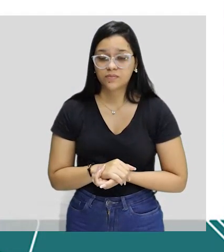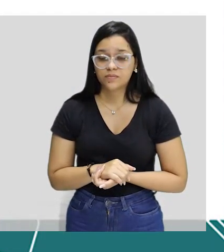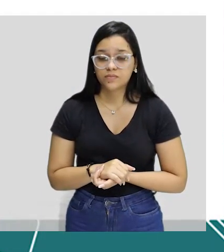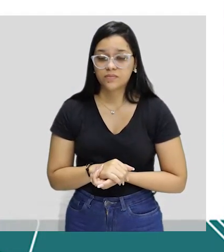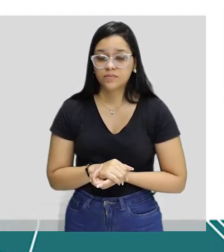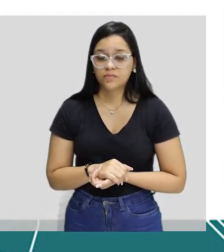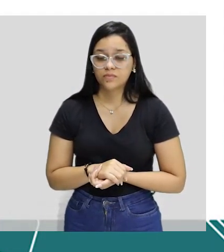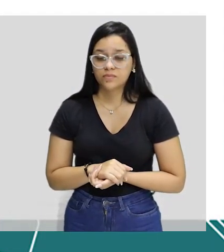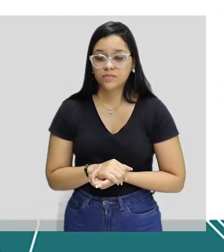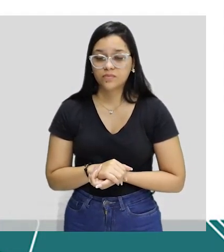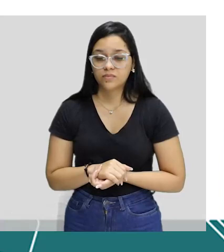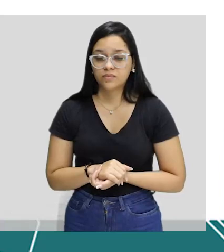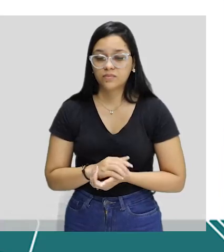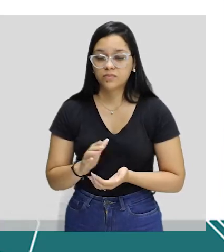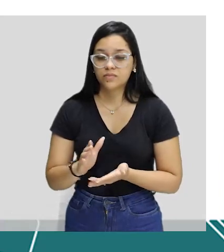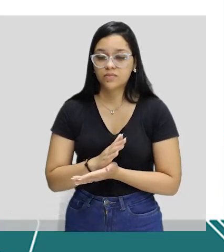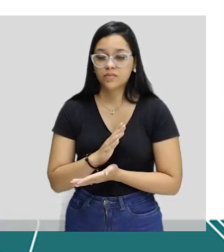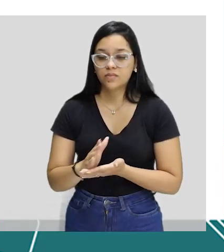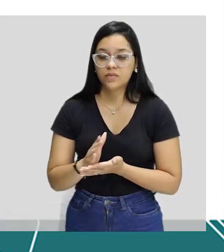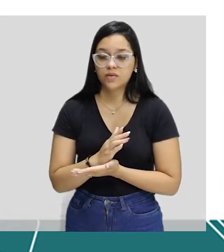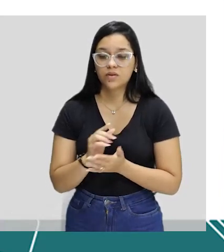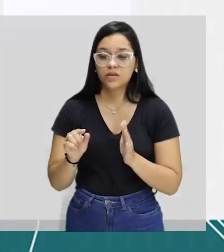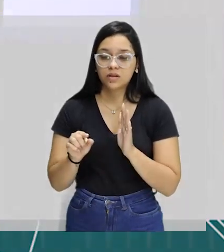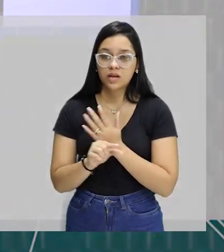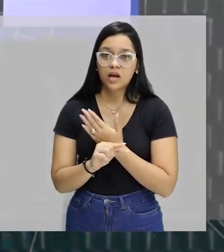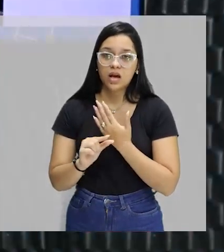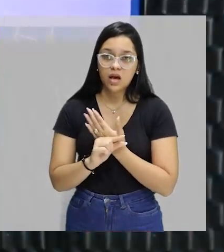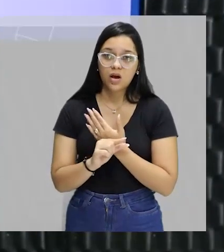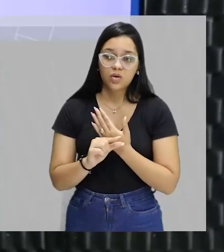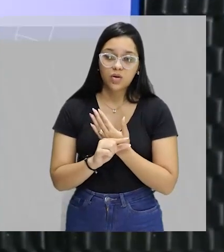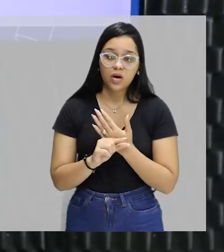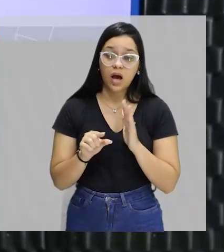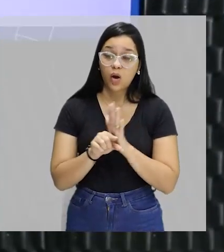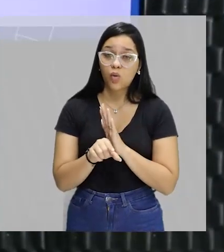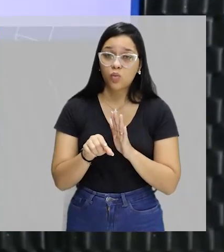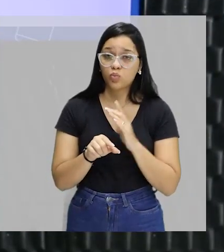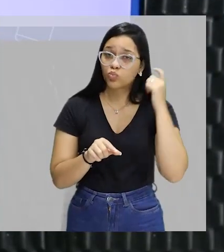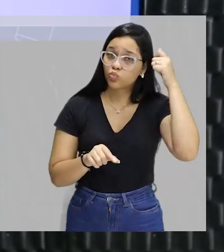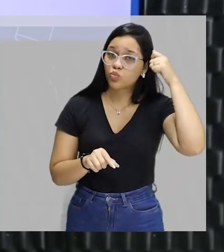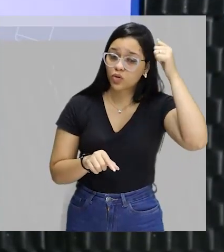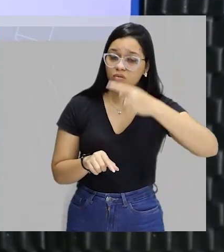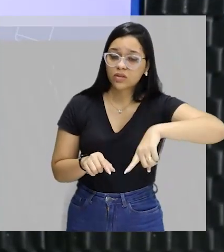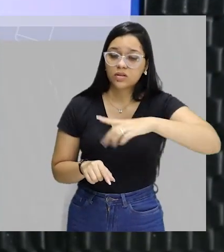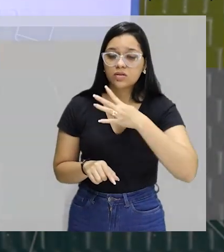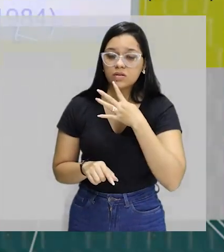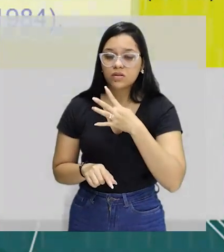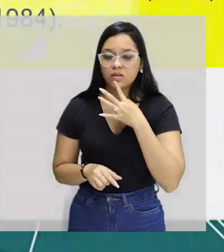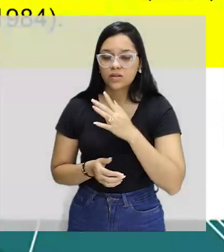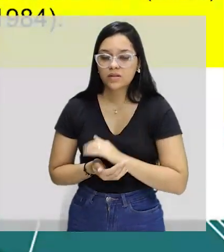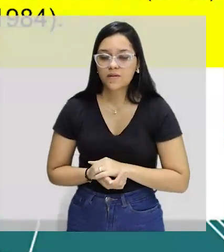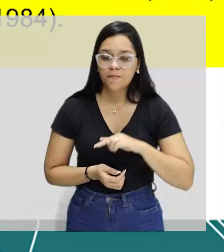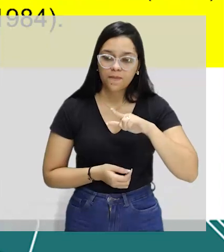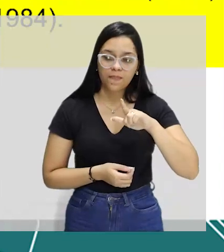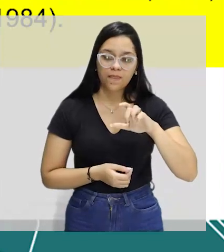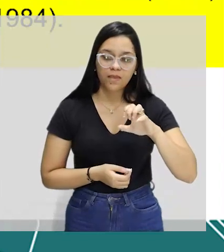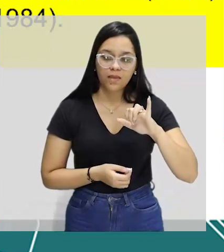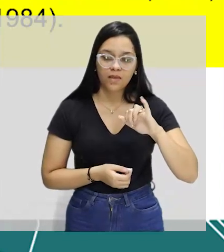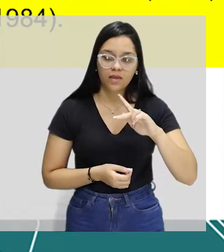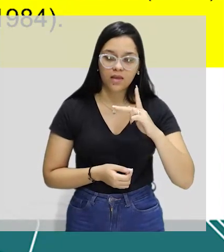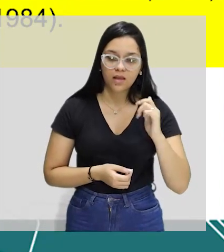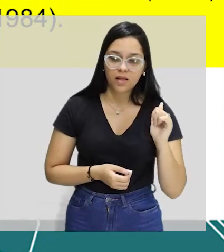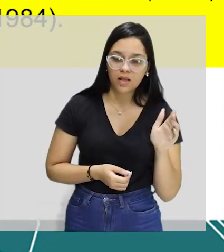Dois Perdidos e Uma Noite Suja, com alguns atores, inclusive, globais, que vocês conhecem. A Leila Assunção, ela